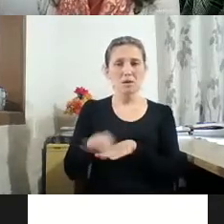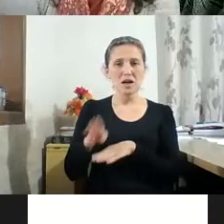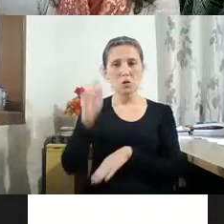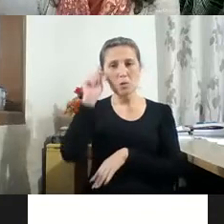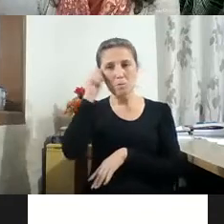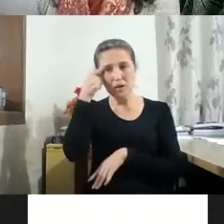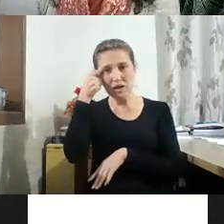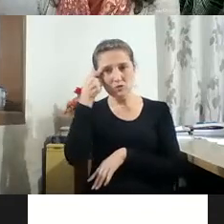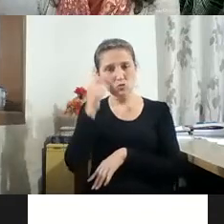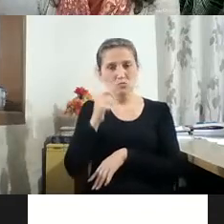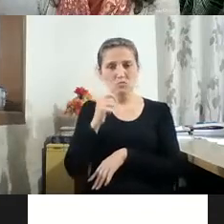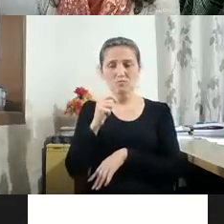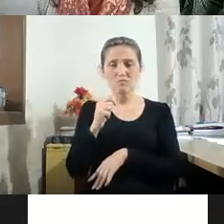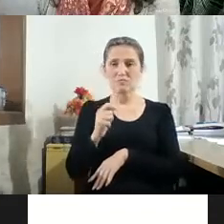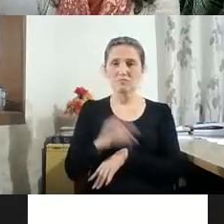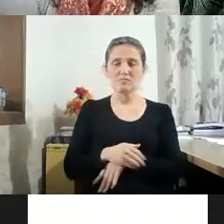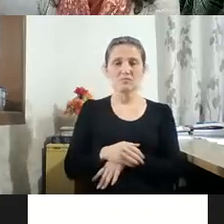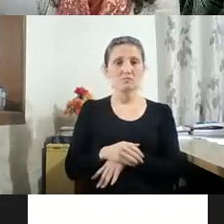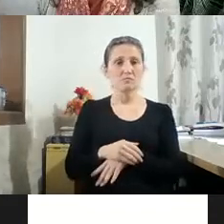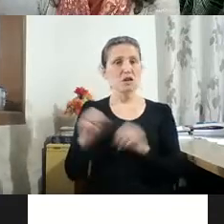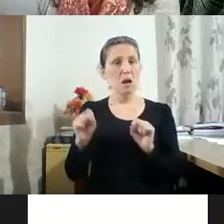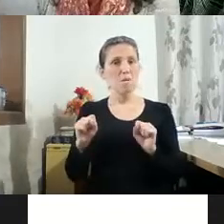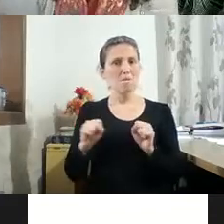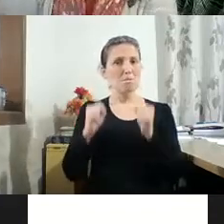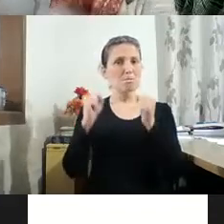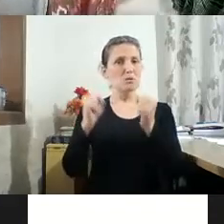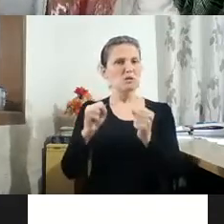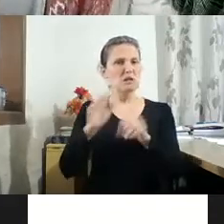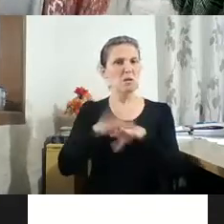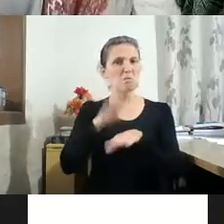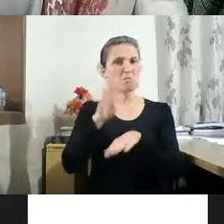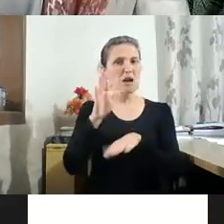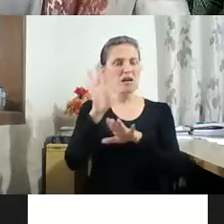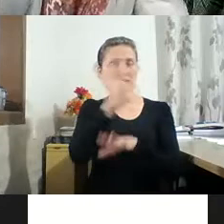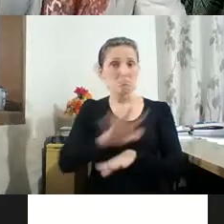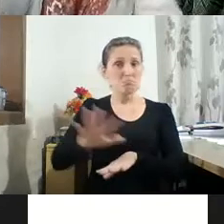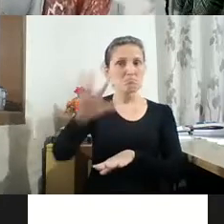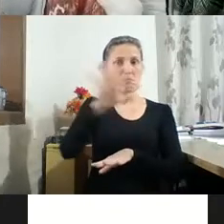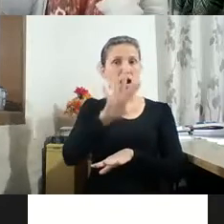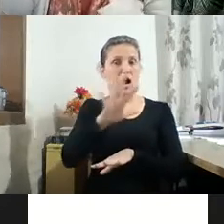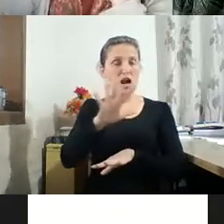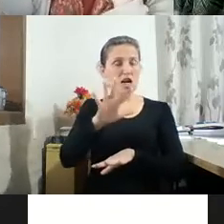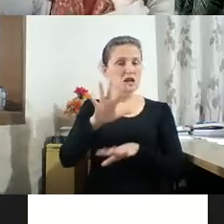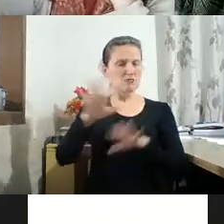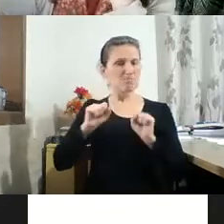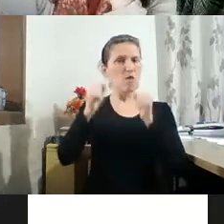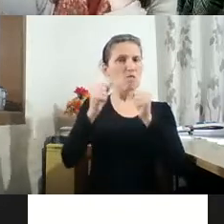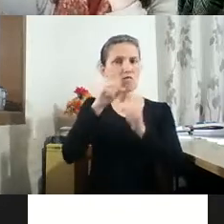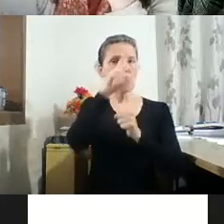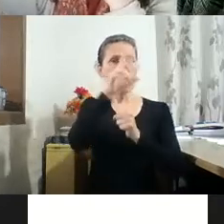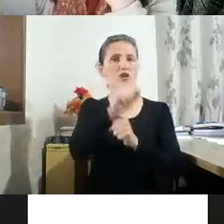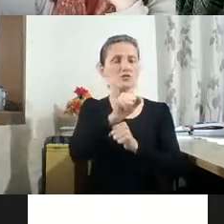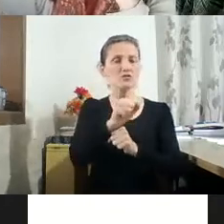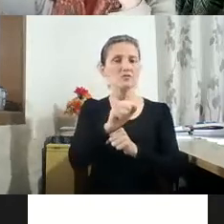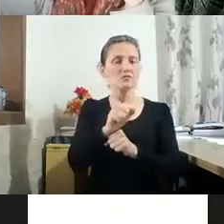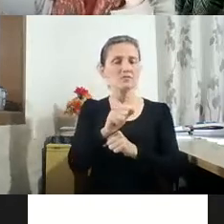para potencializar a narrativa da imagem. Então, como o Ulisses Carrião